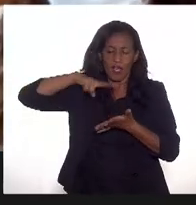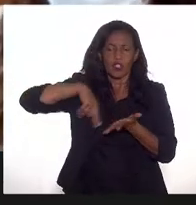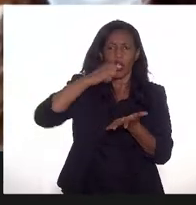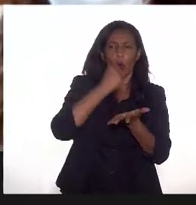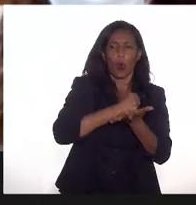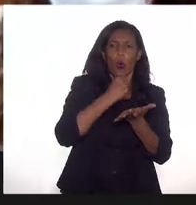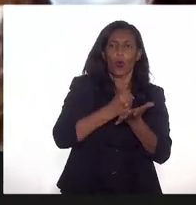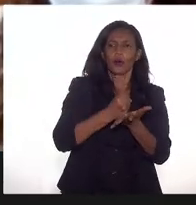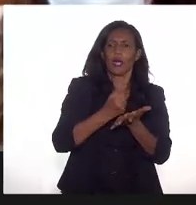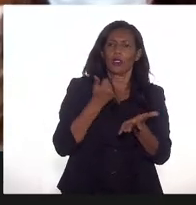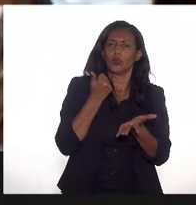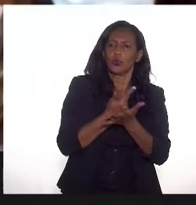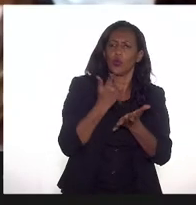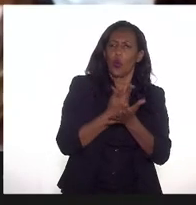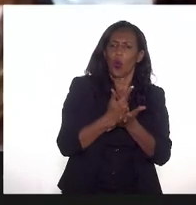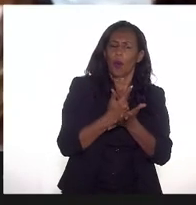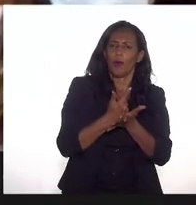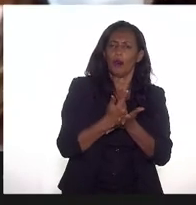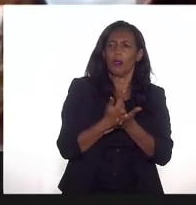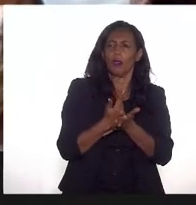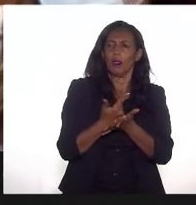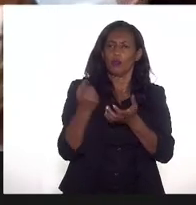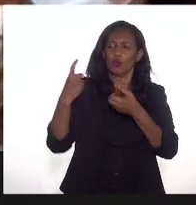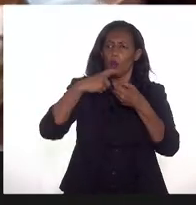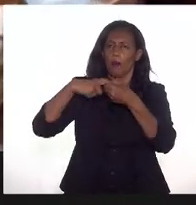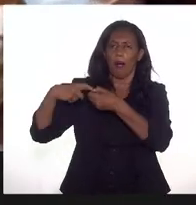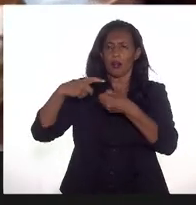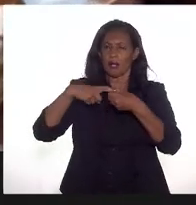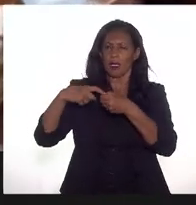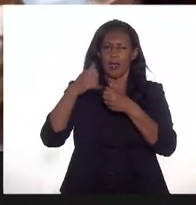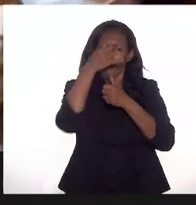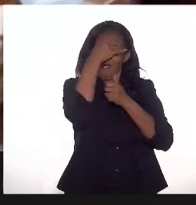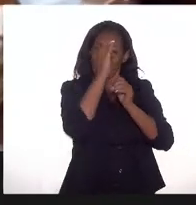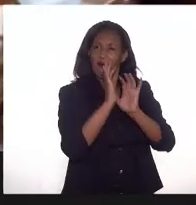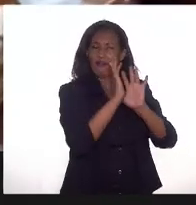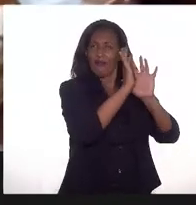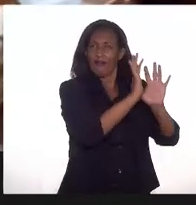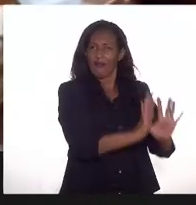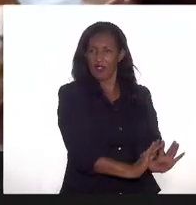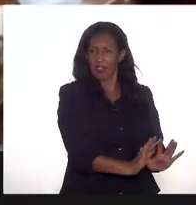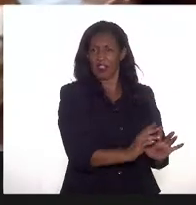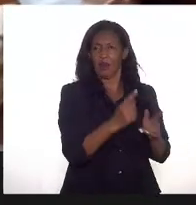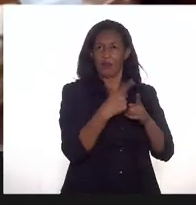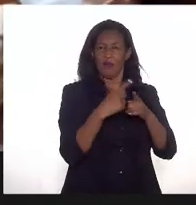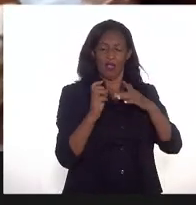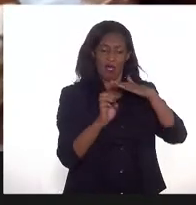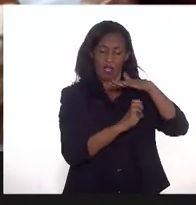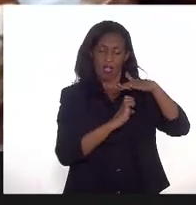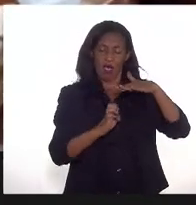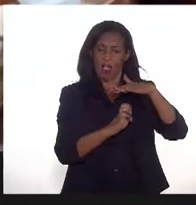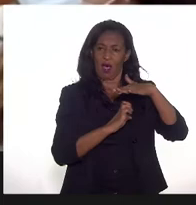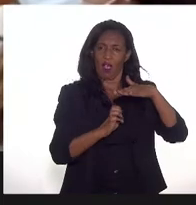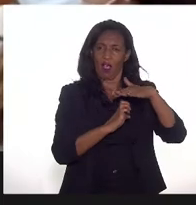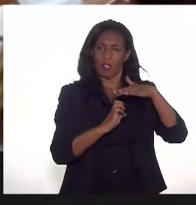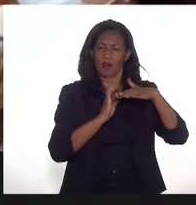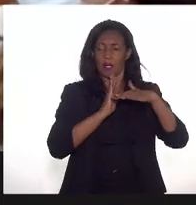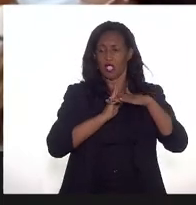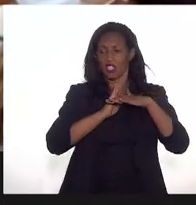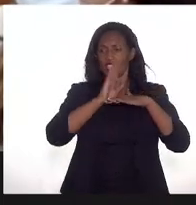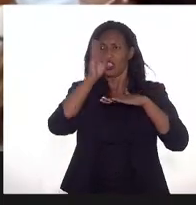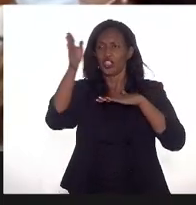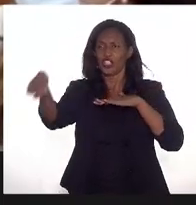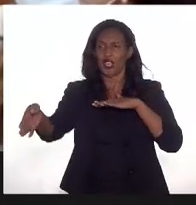dos parceiros, que ela não compre mais esse gás, então que essas empresas acessem diretamente ao mercado consumidor.